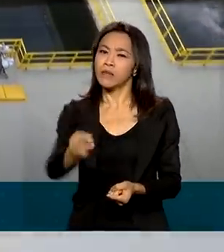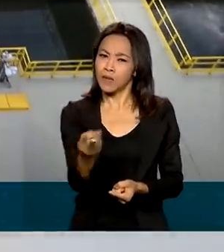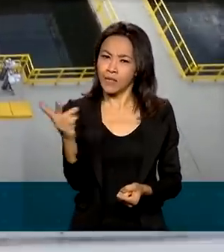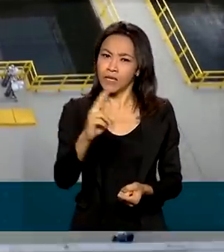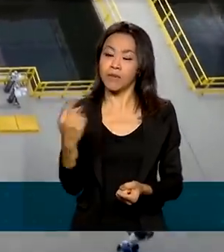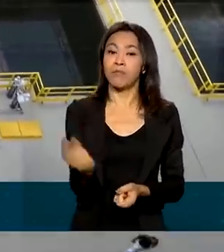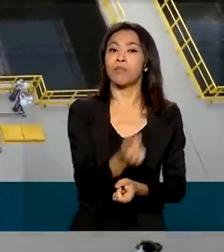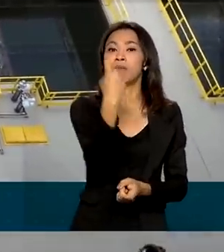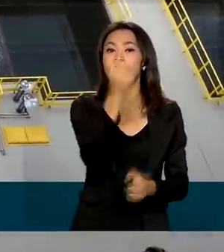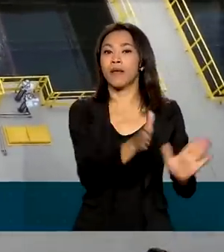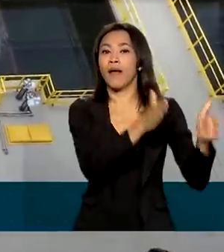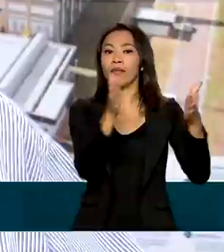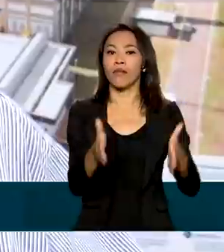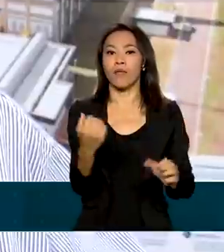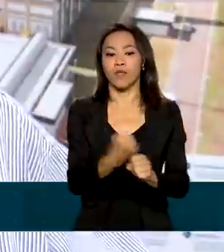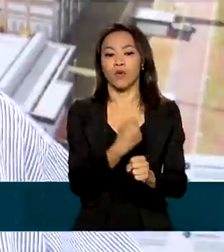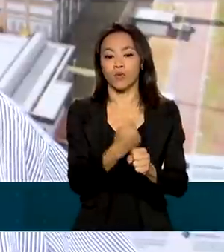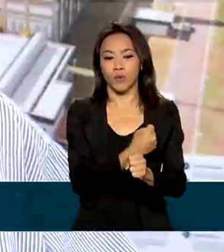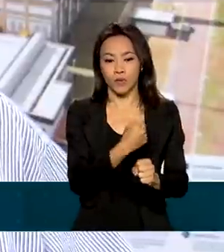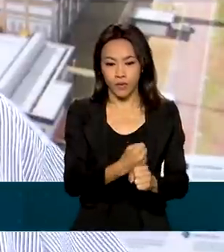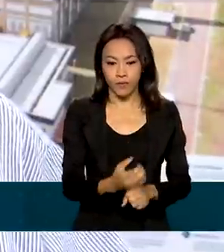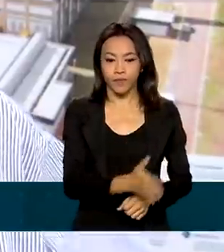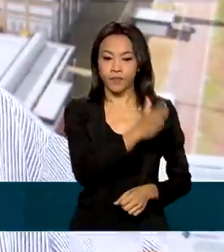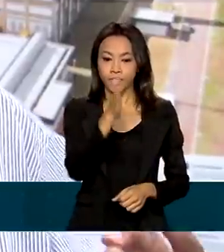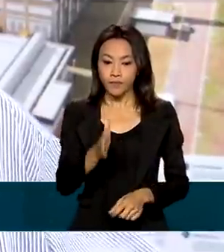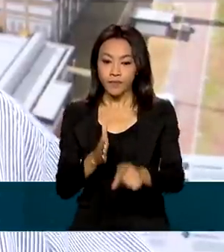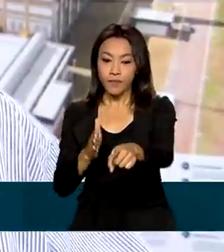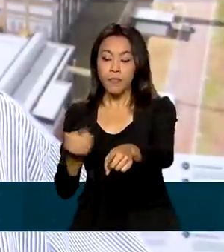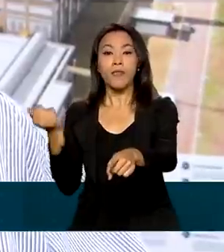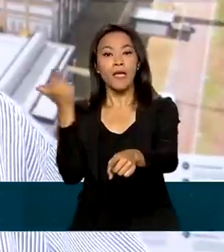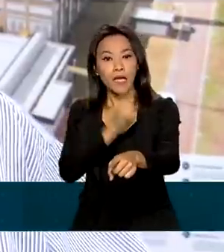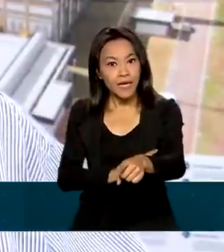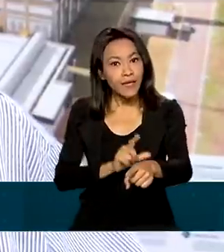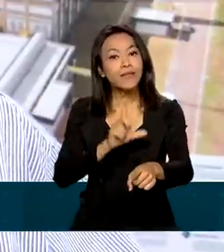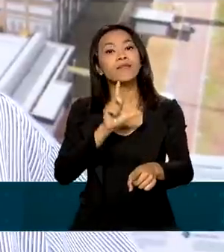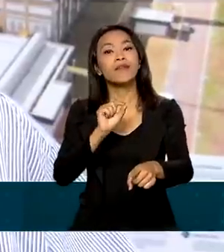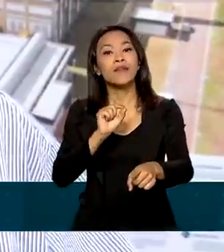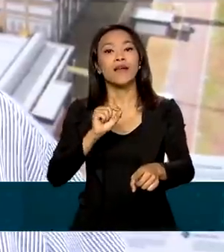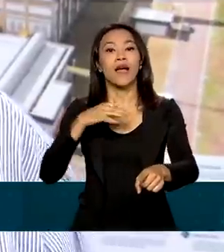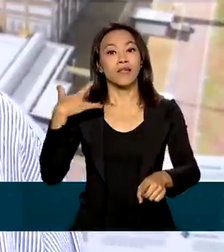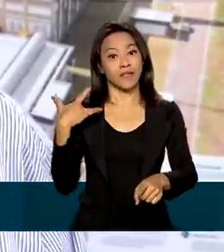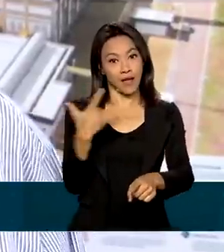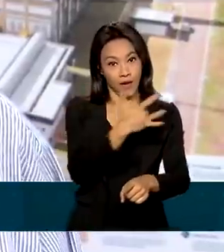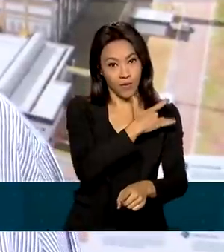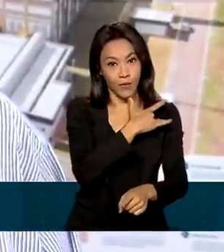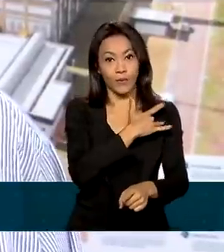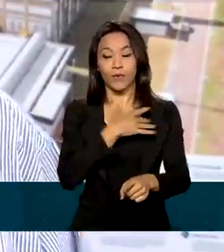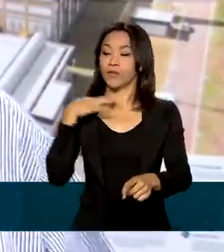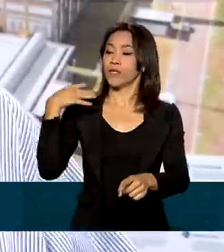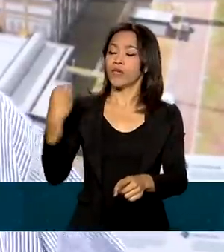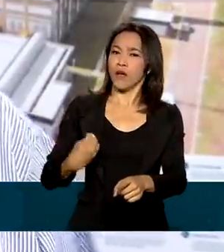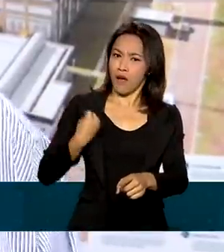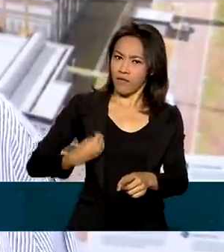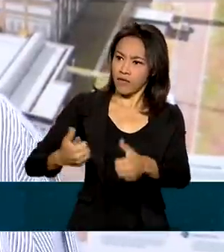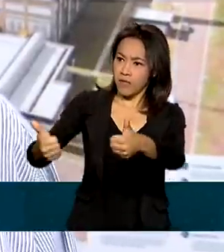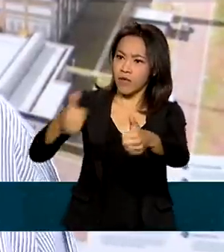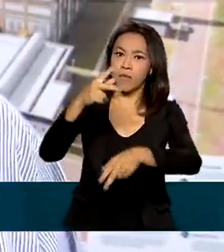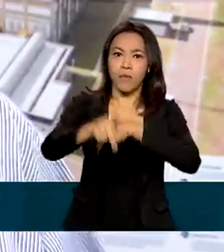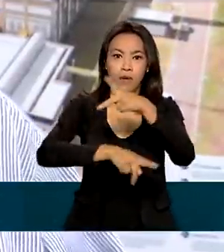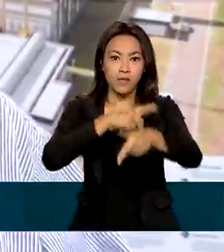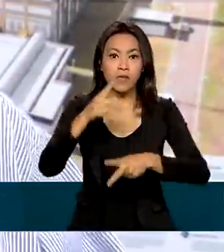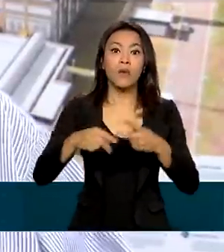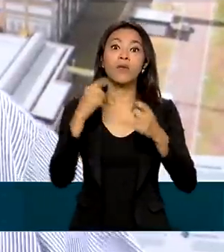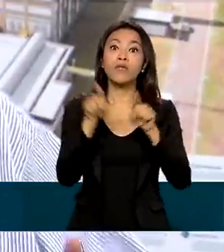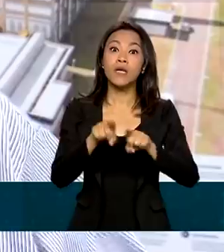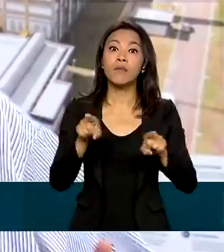etapa da obra. O ganho da saúde pública, o ganho da melhoria das condições de vida da população e o ganho ambiental,